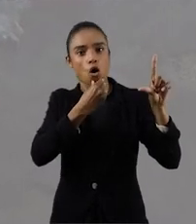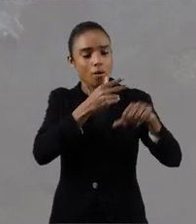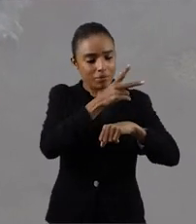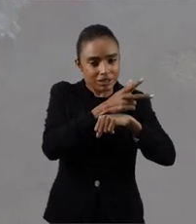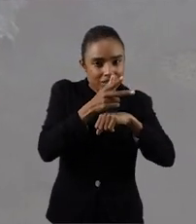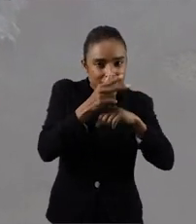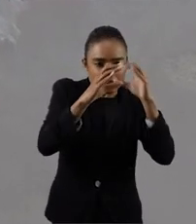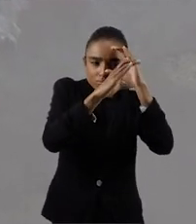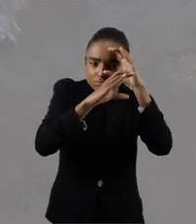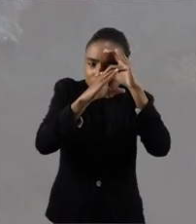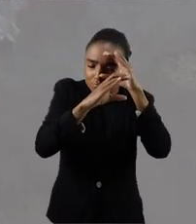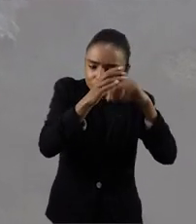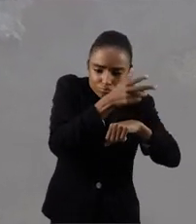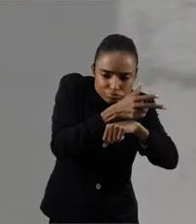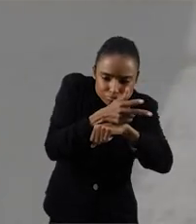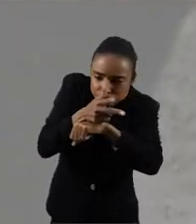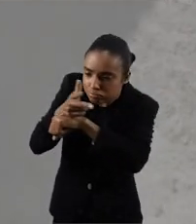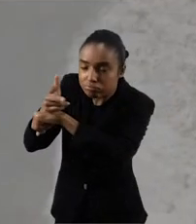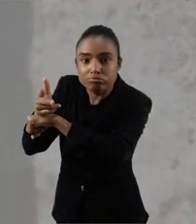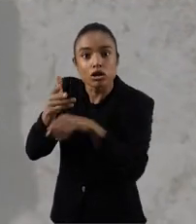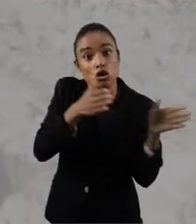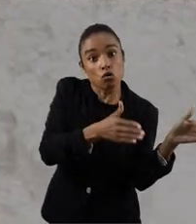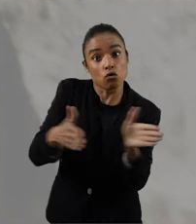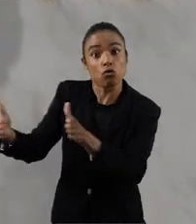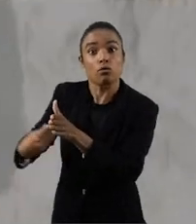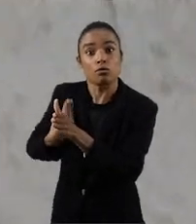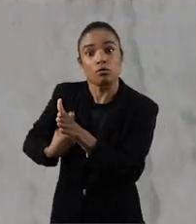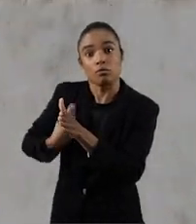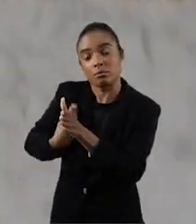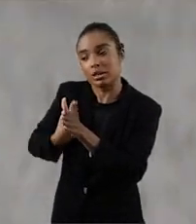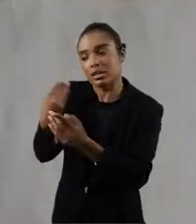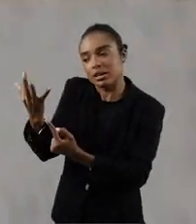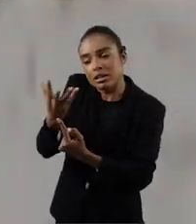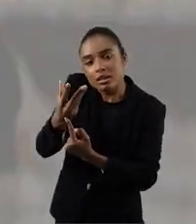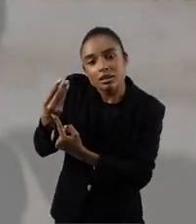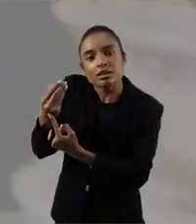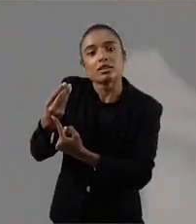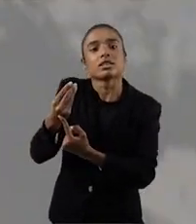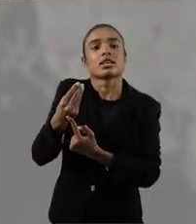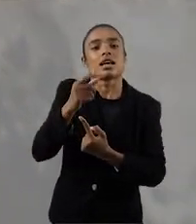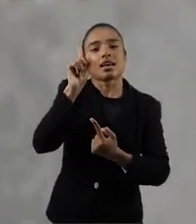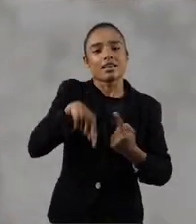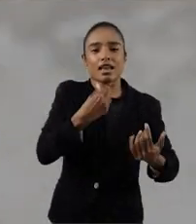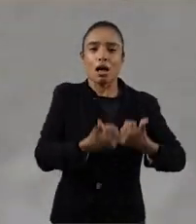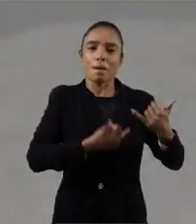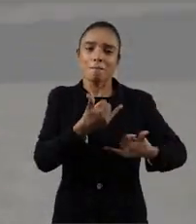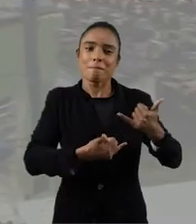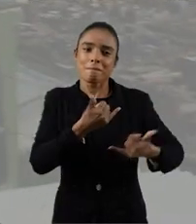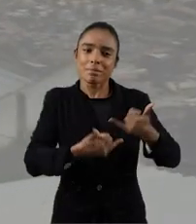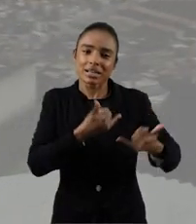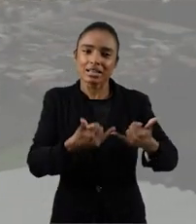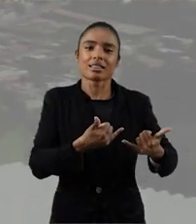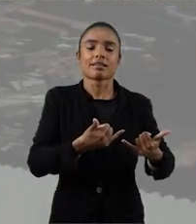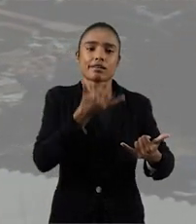foi ao Palmital e registrou o projeto de trazer uma das obras da exposição, que é o Jogo de Azar, que é